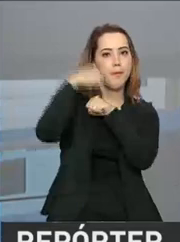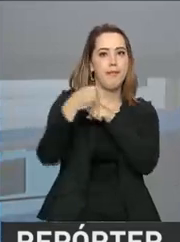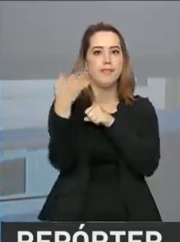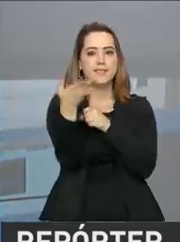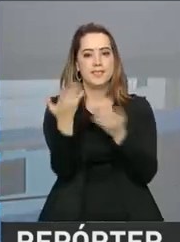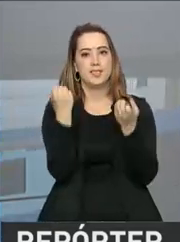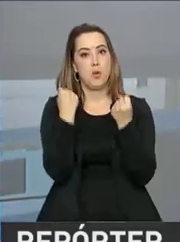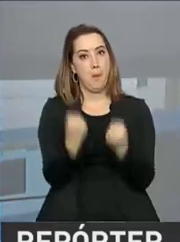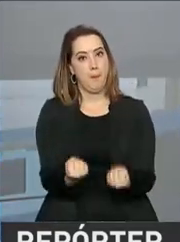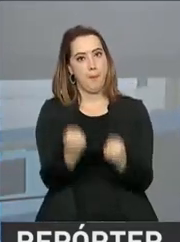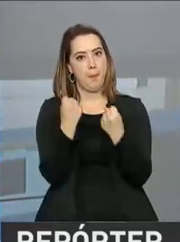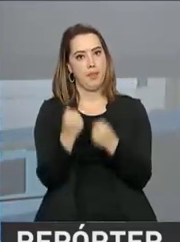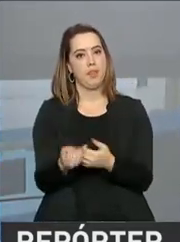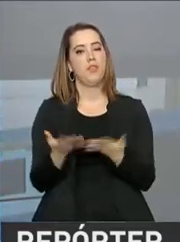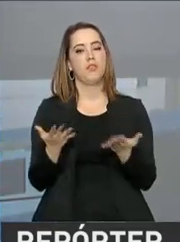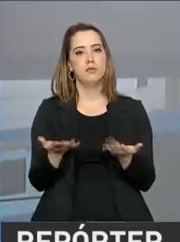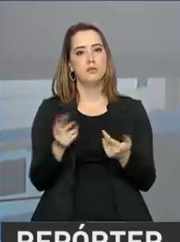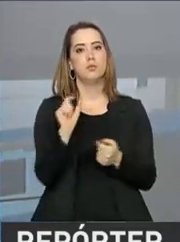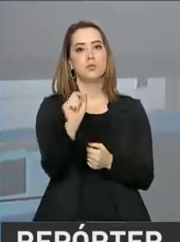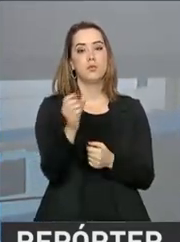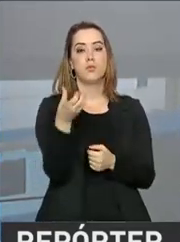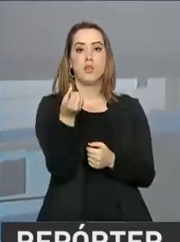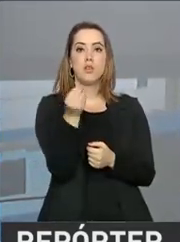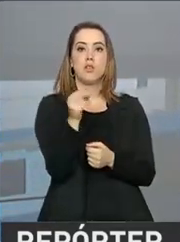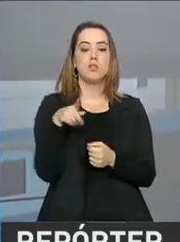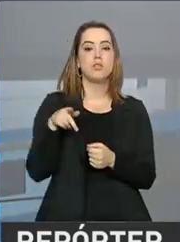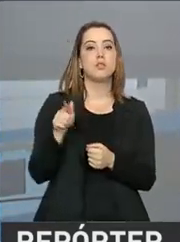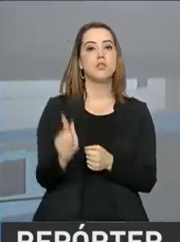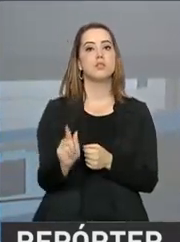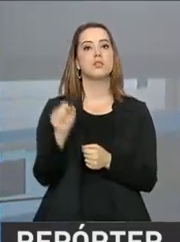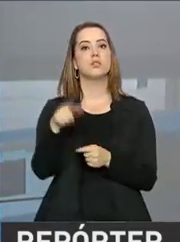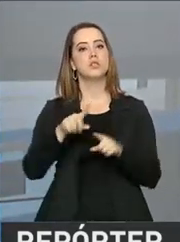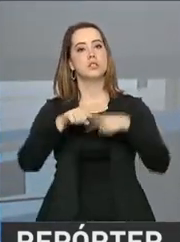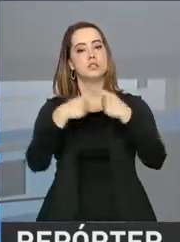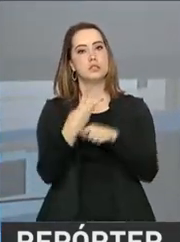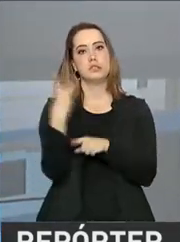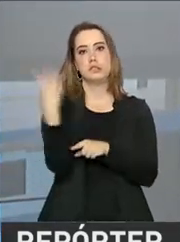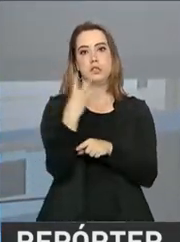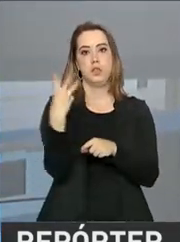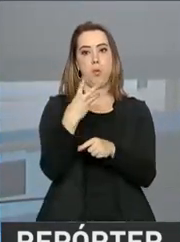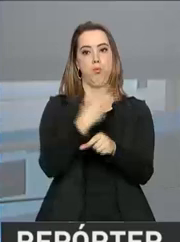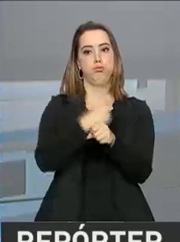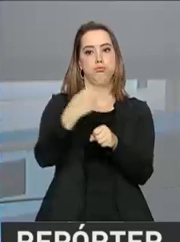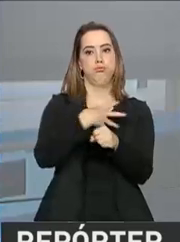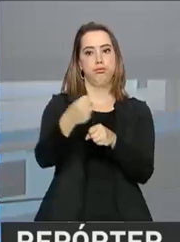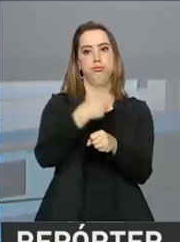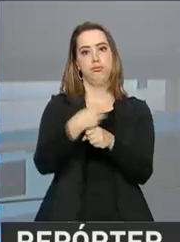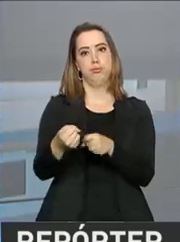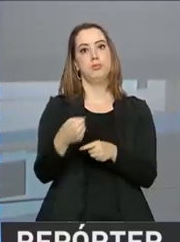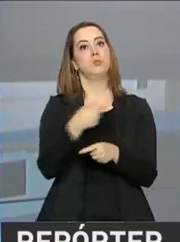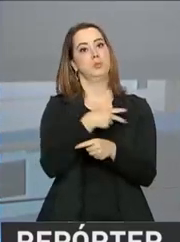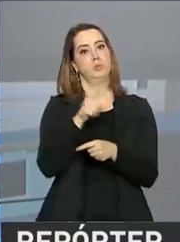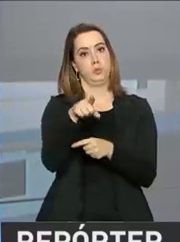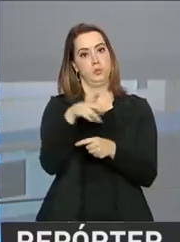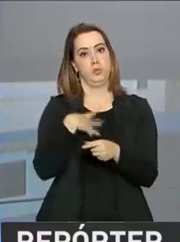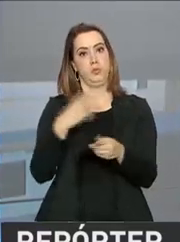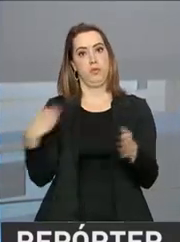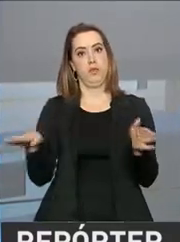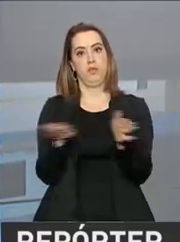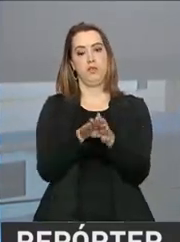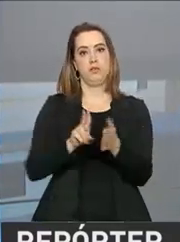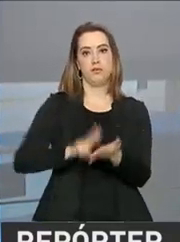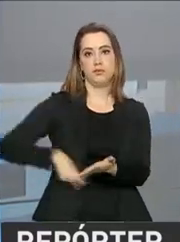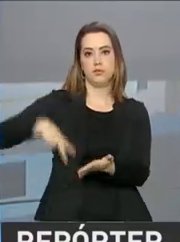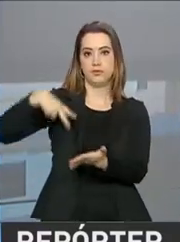leve de até 70 quilos veio após três rounds contra o francês Sofiane Oumirra. Para chegar até o pódio,